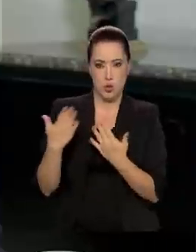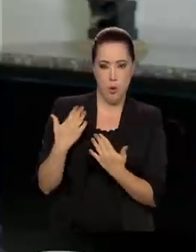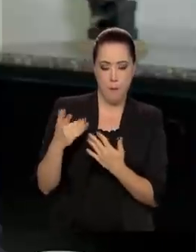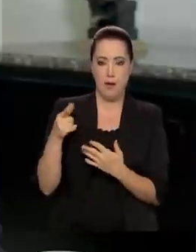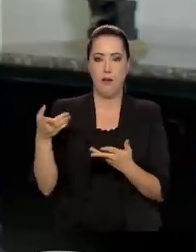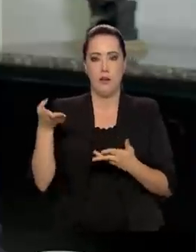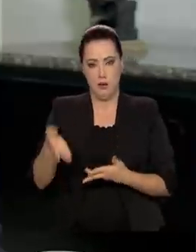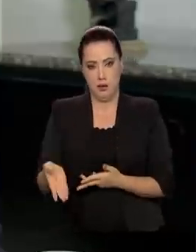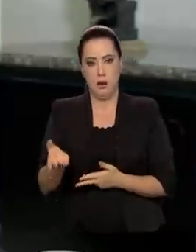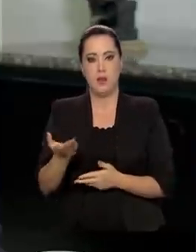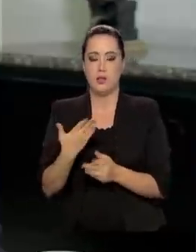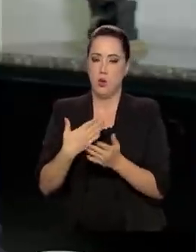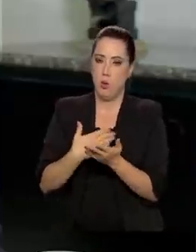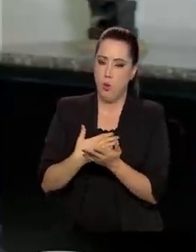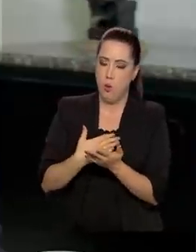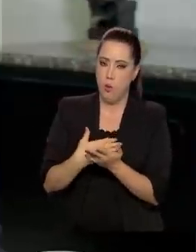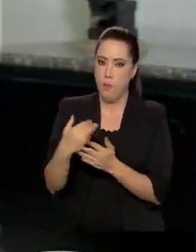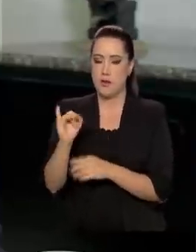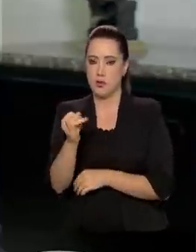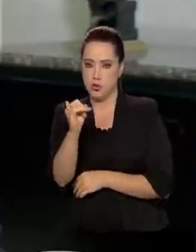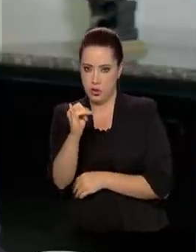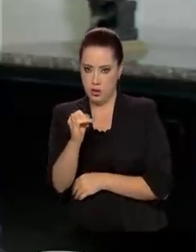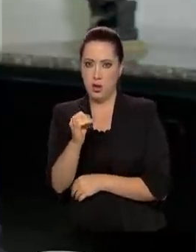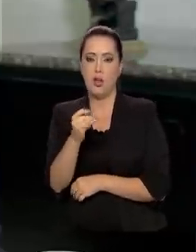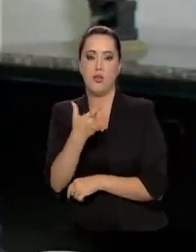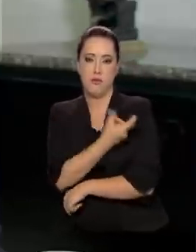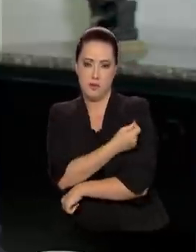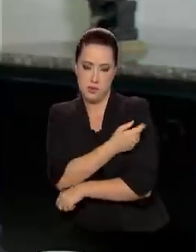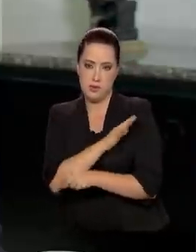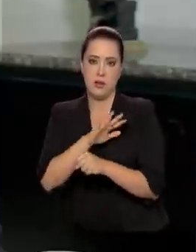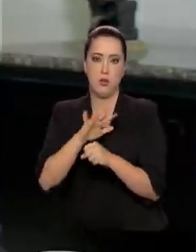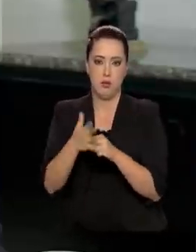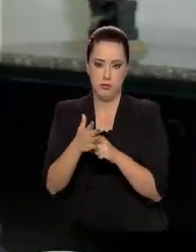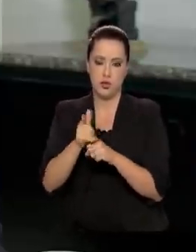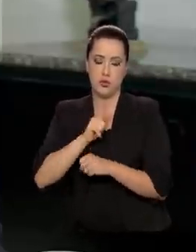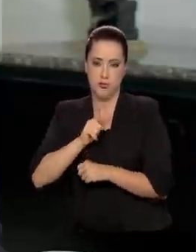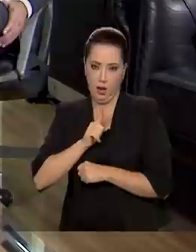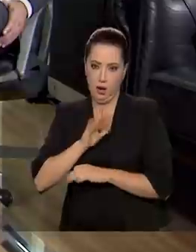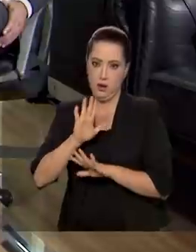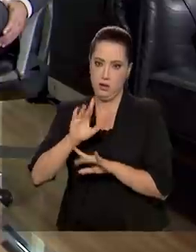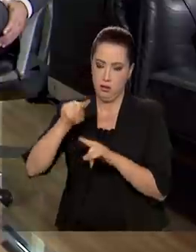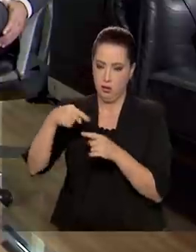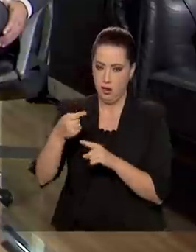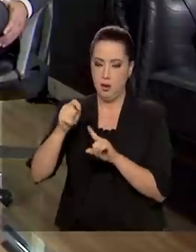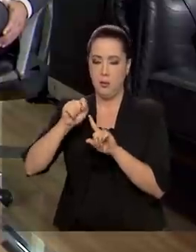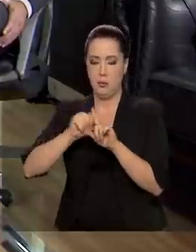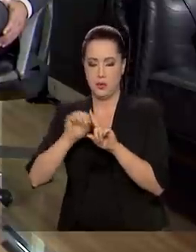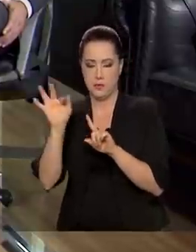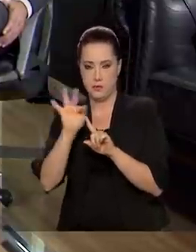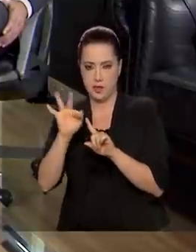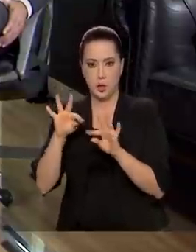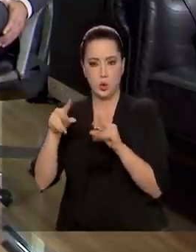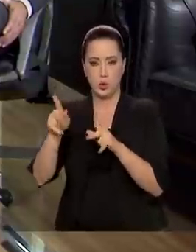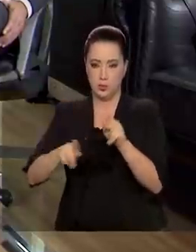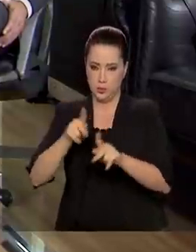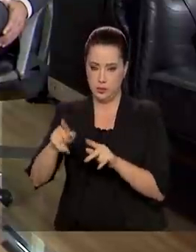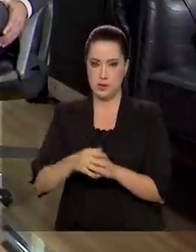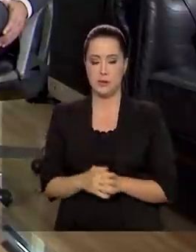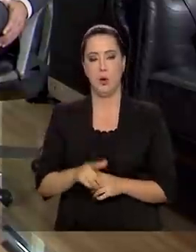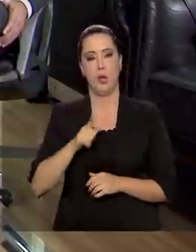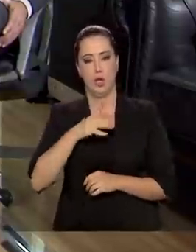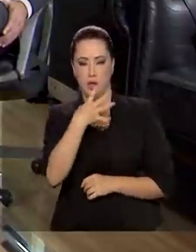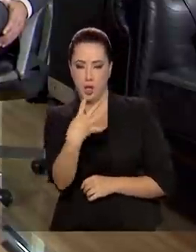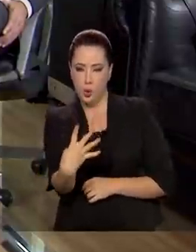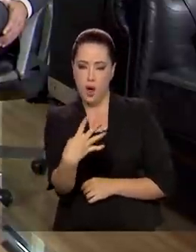nós temos contratos firmados aí com 4 a 5 laboratórios e eles vão nos dando